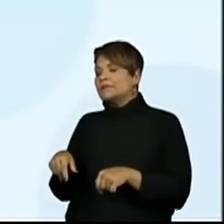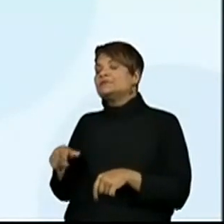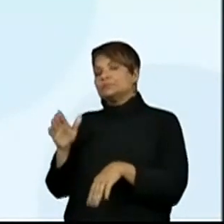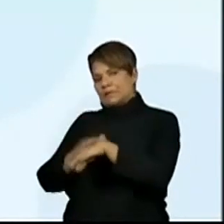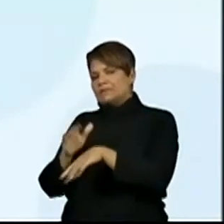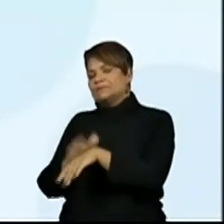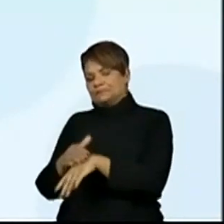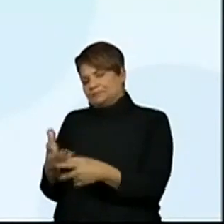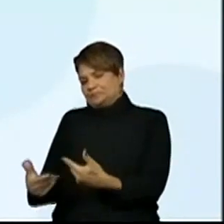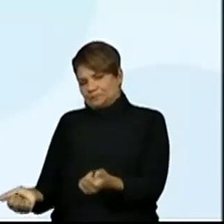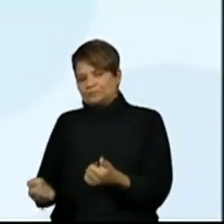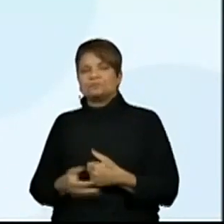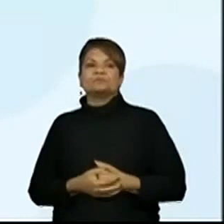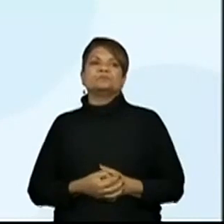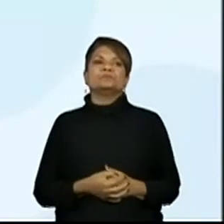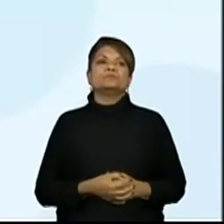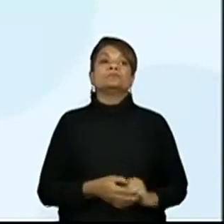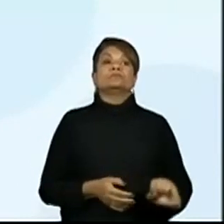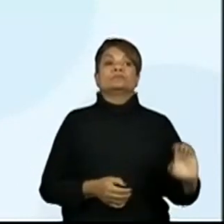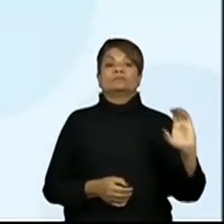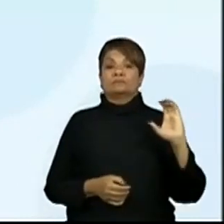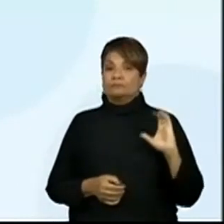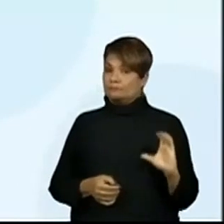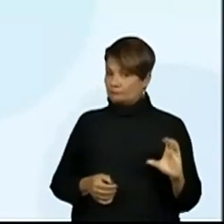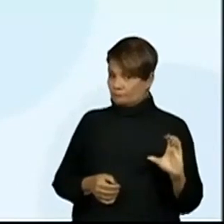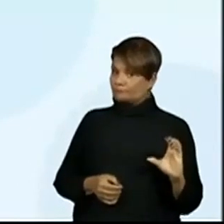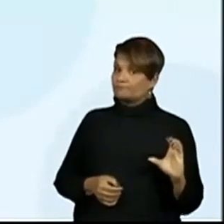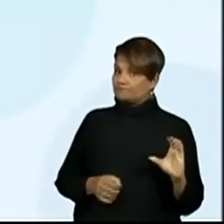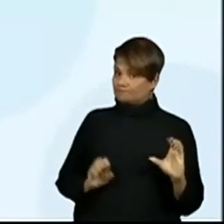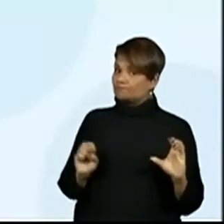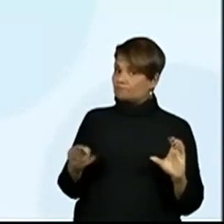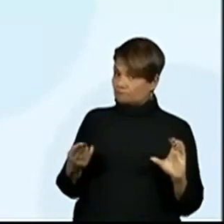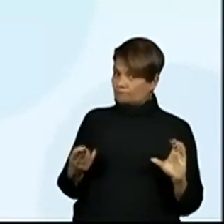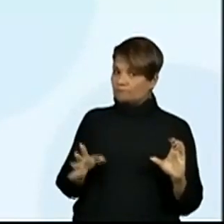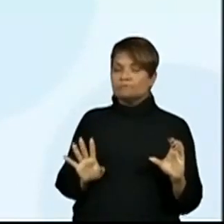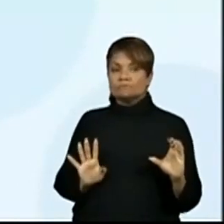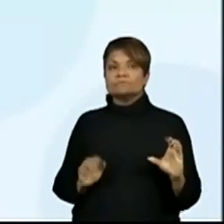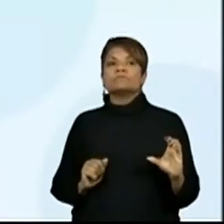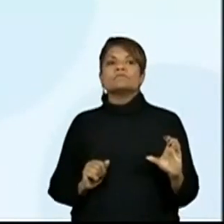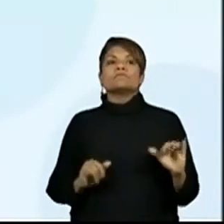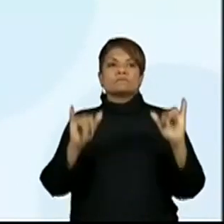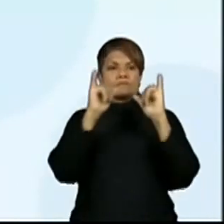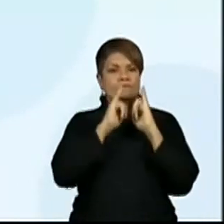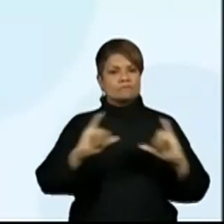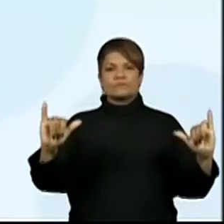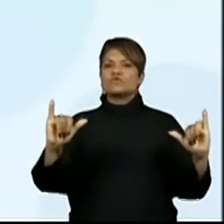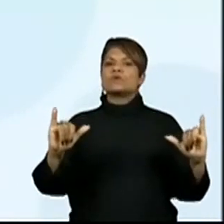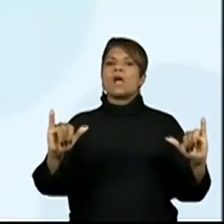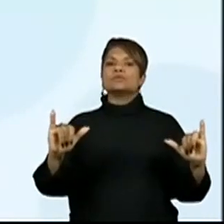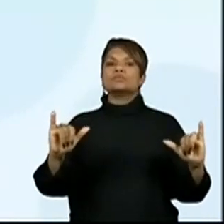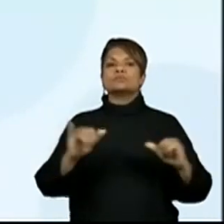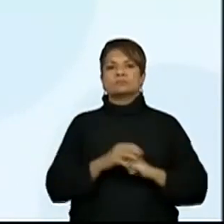as providências. Ou letra C. Anunciado.